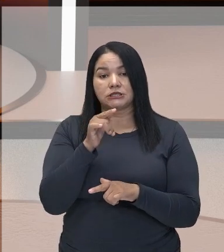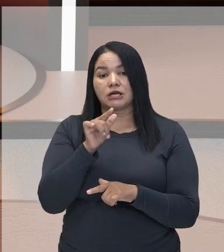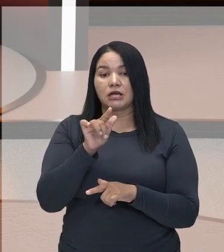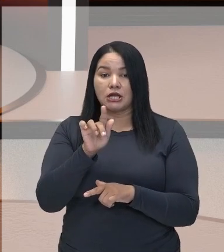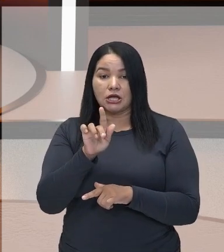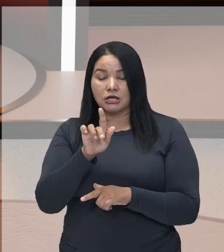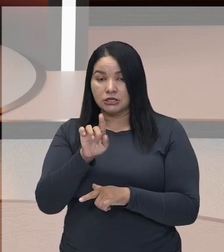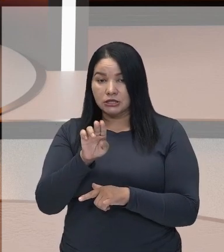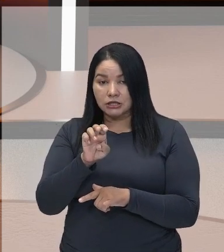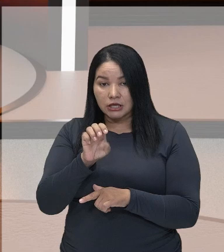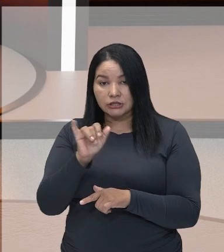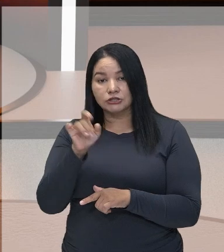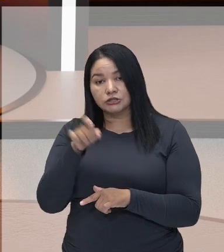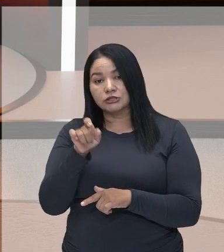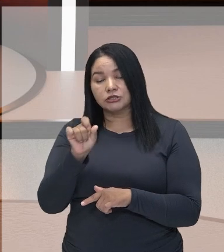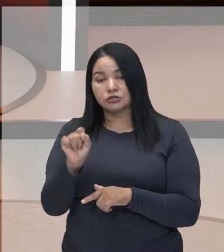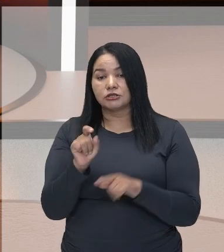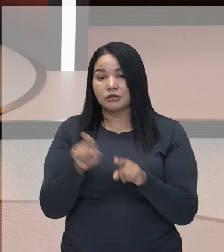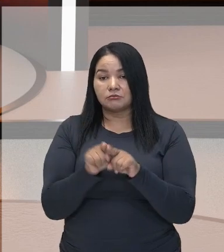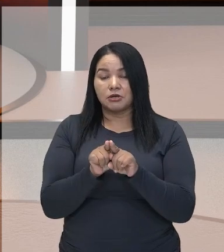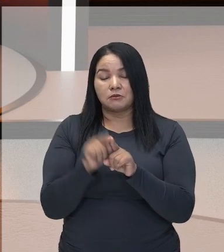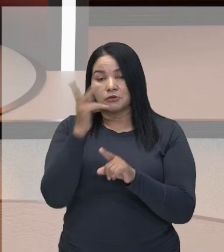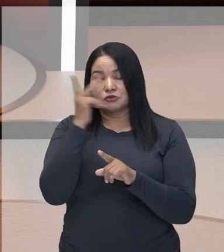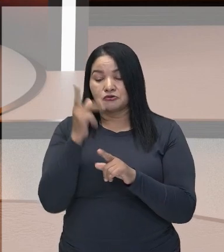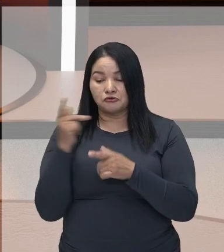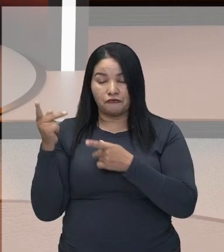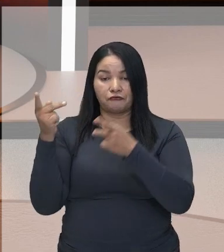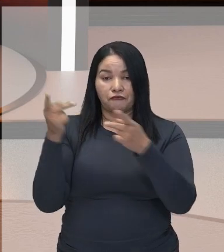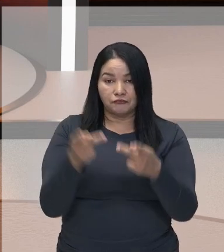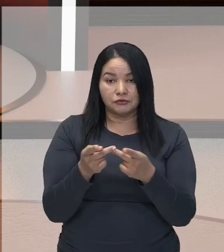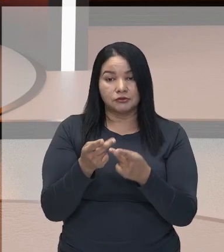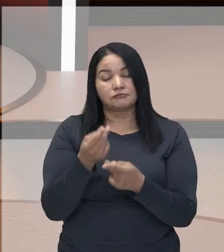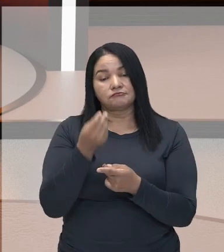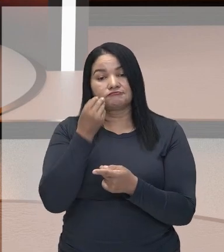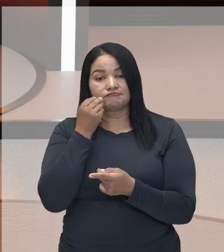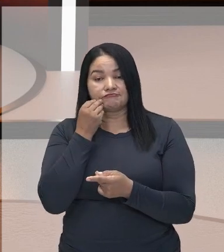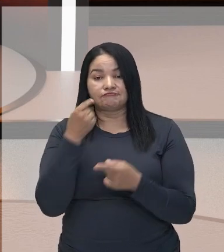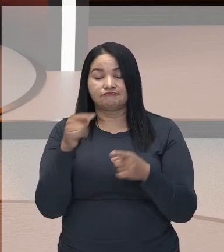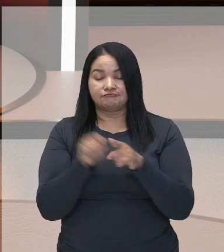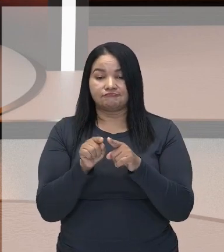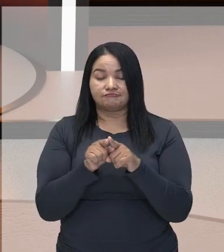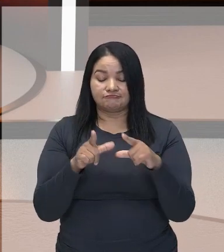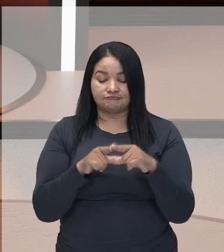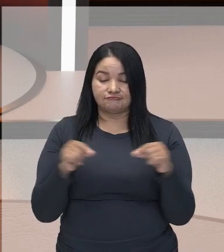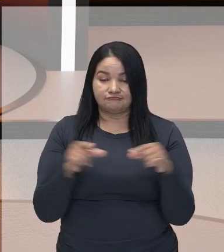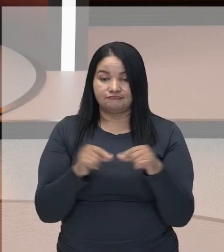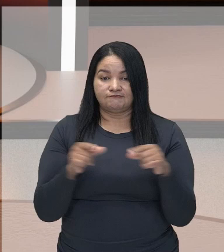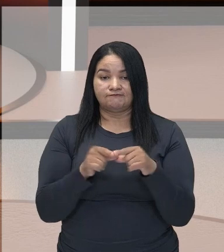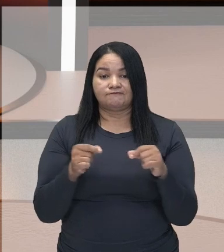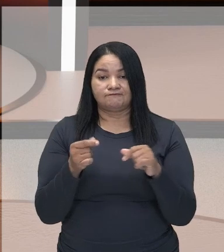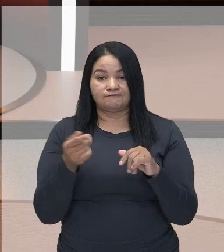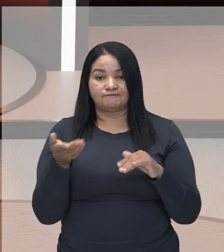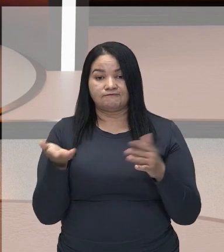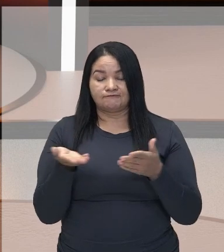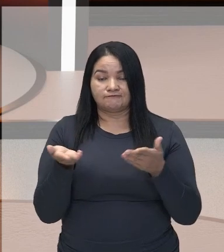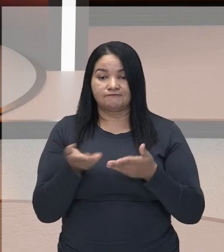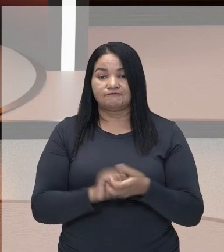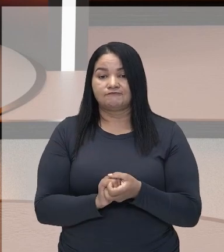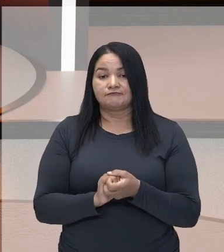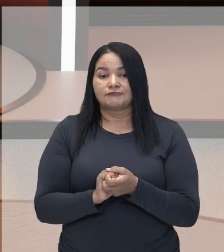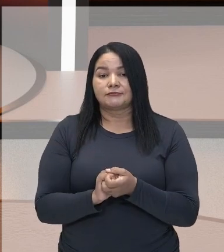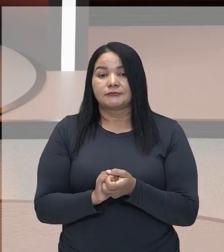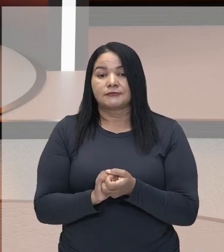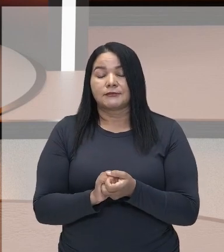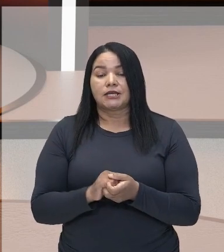sendo um dos destinos que os visitantes vão para experimentar o Japão mais tradicional. Outra cidade